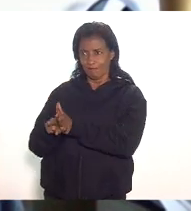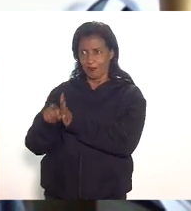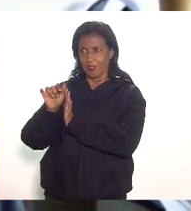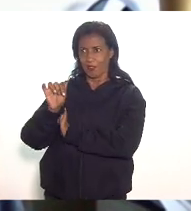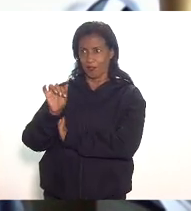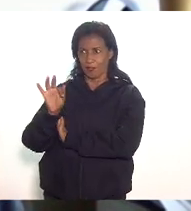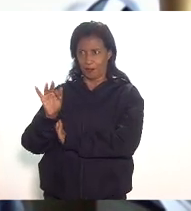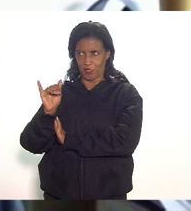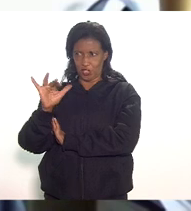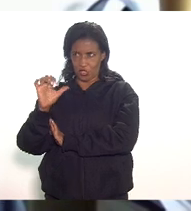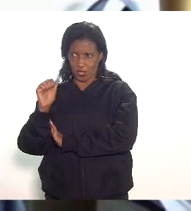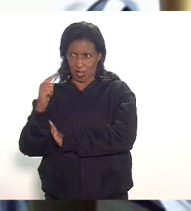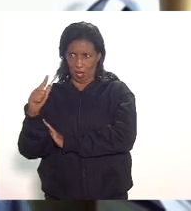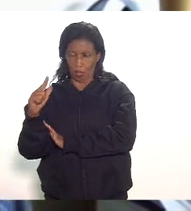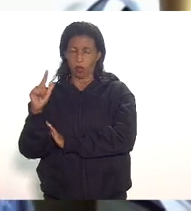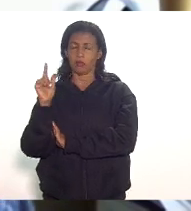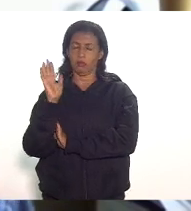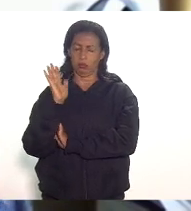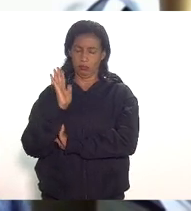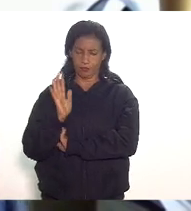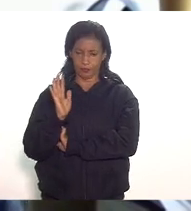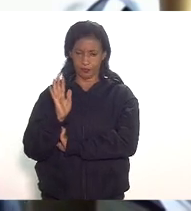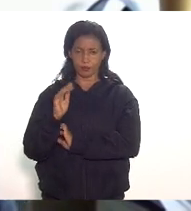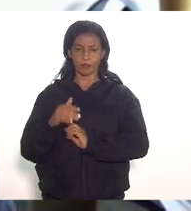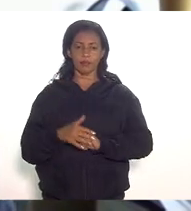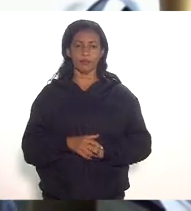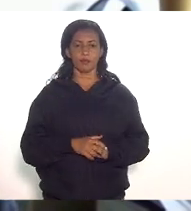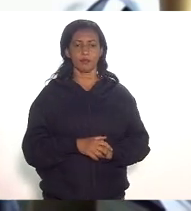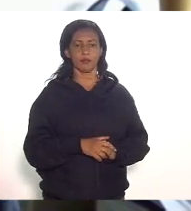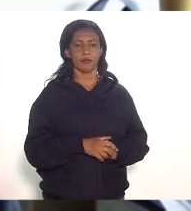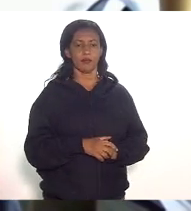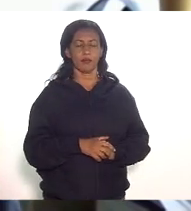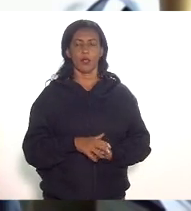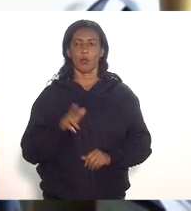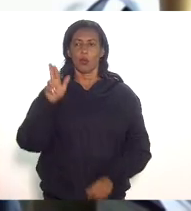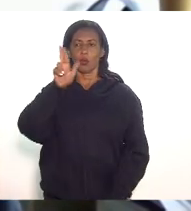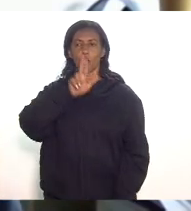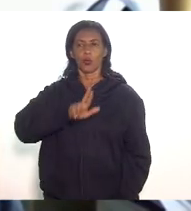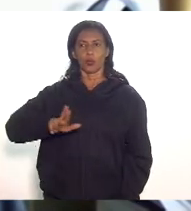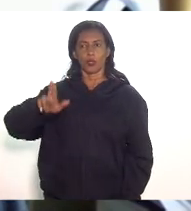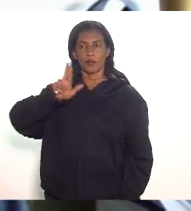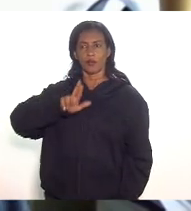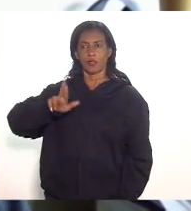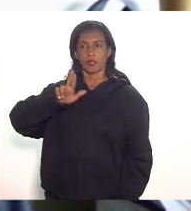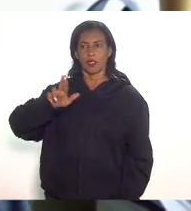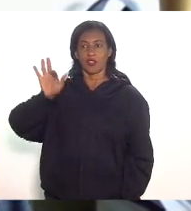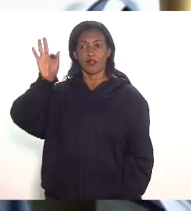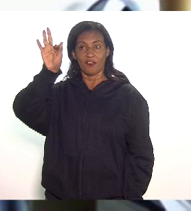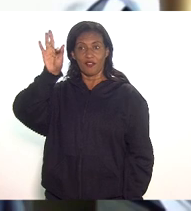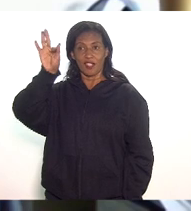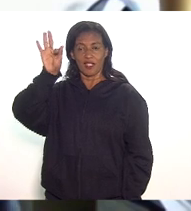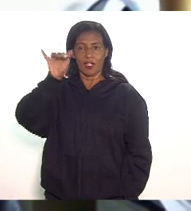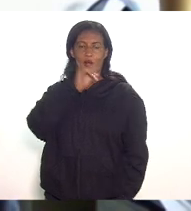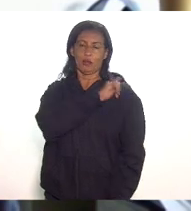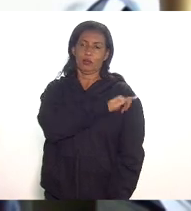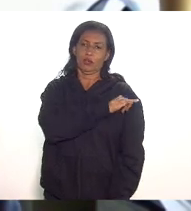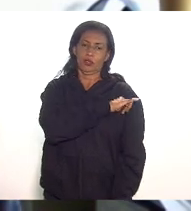economista Mauro Osório com a Universidade Federal do Rio de Janeiro